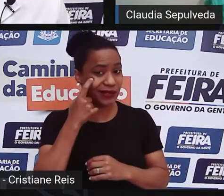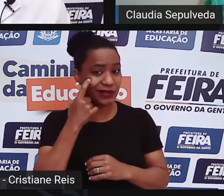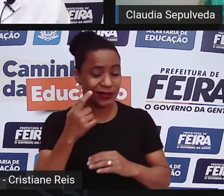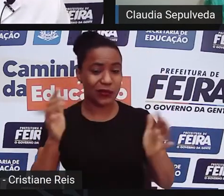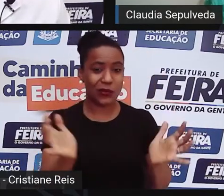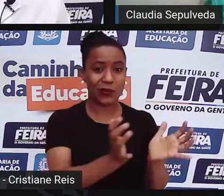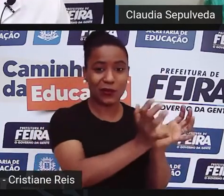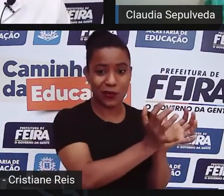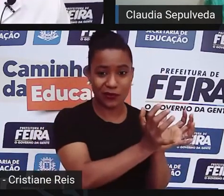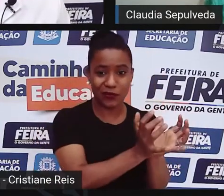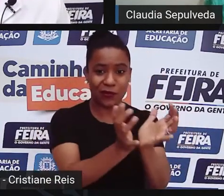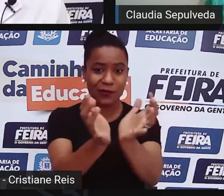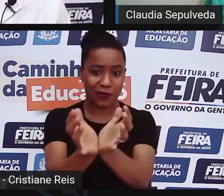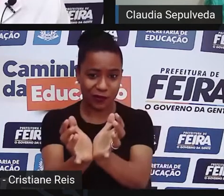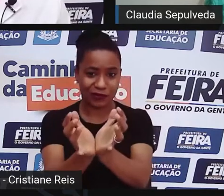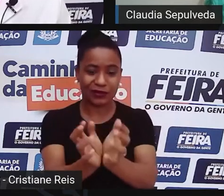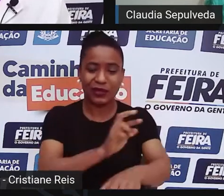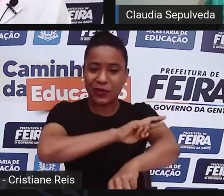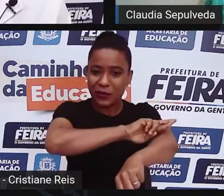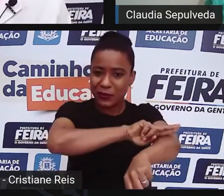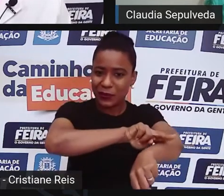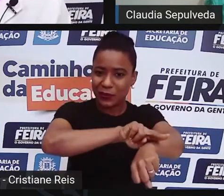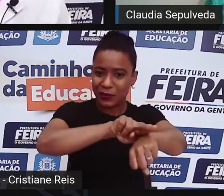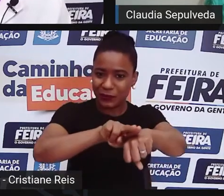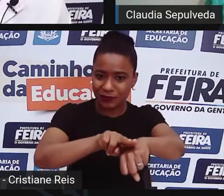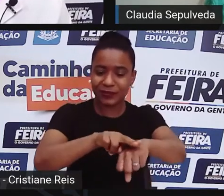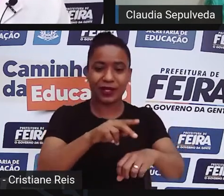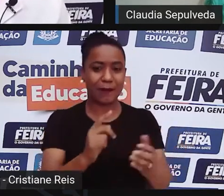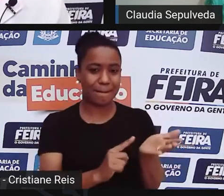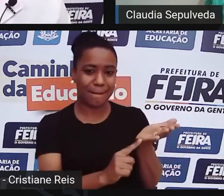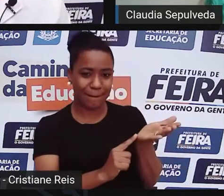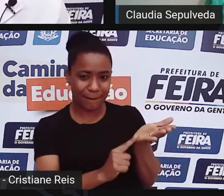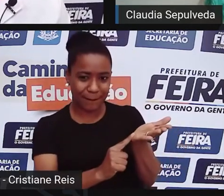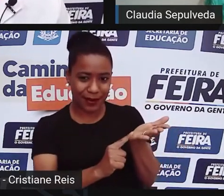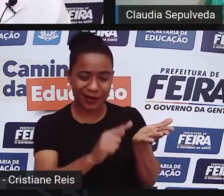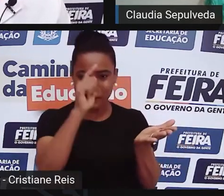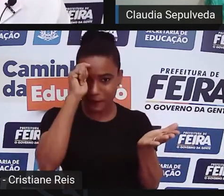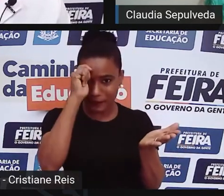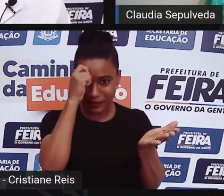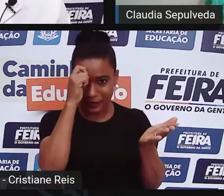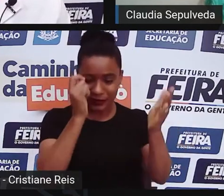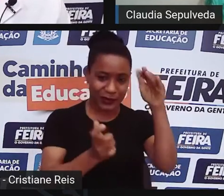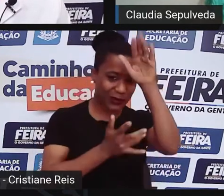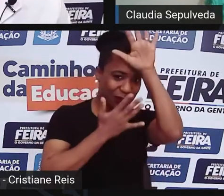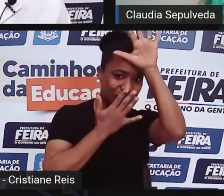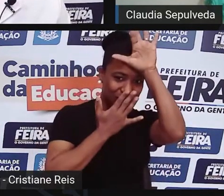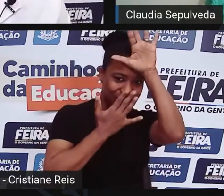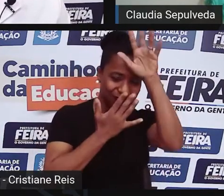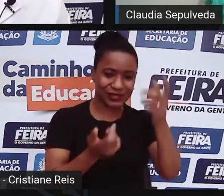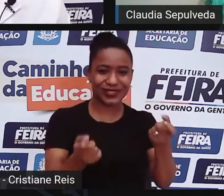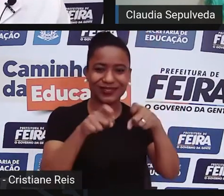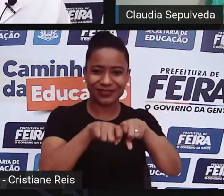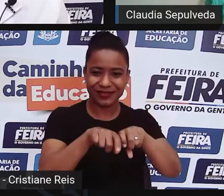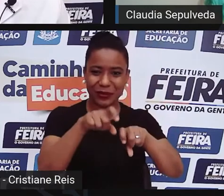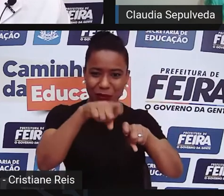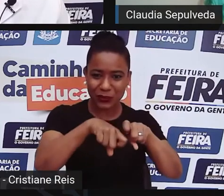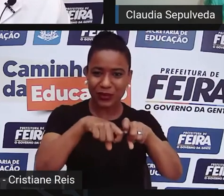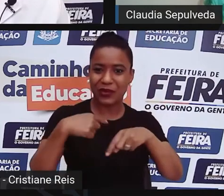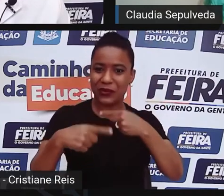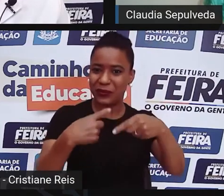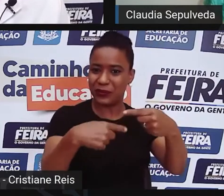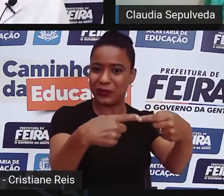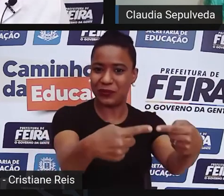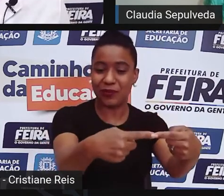que aqueles híbritos resultantes do cruzamento entre brancos, negros e indígenas, então, os mulatos, os caboclos, os